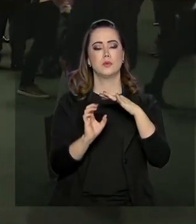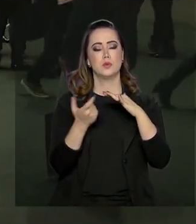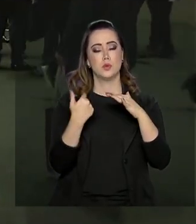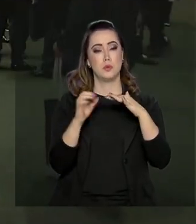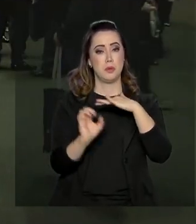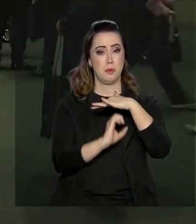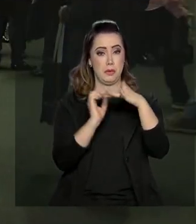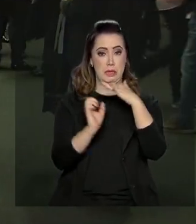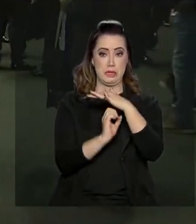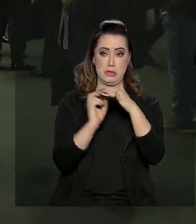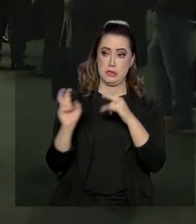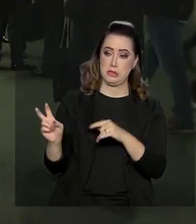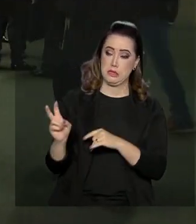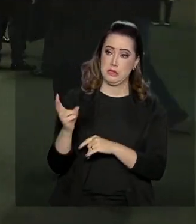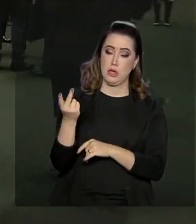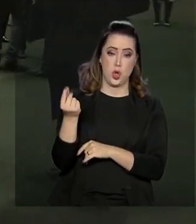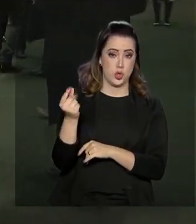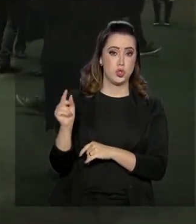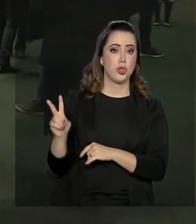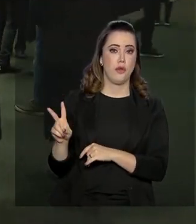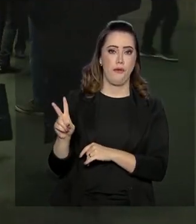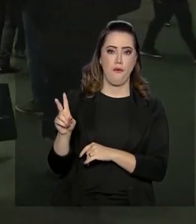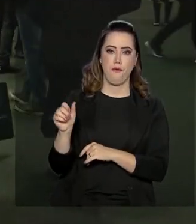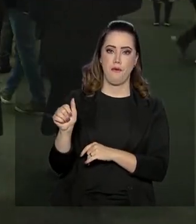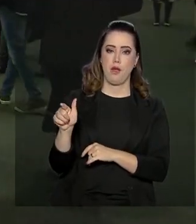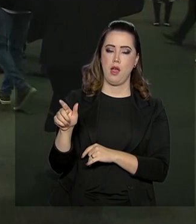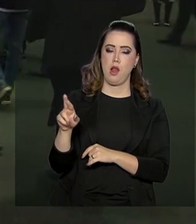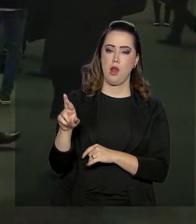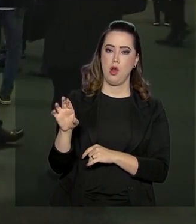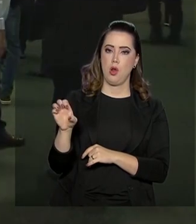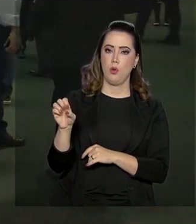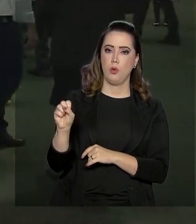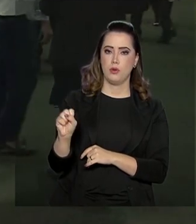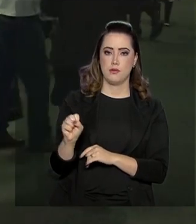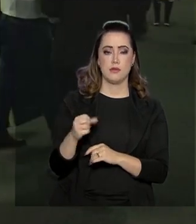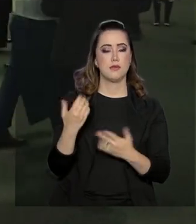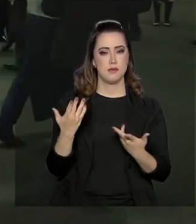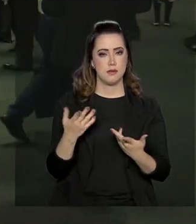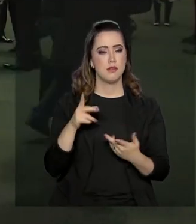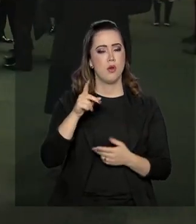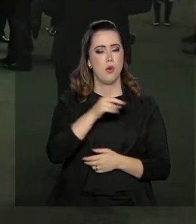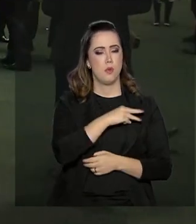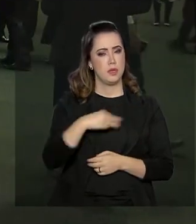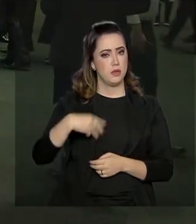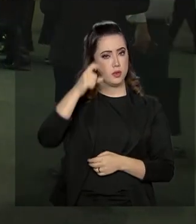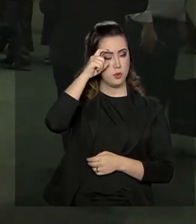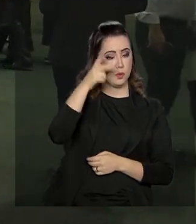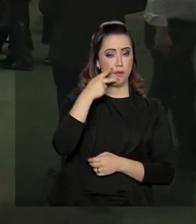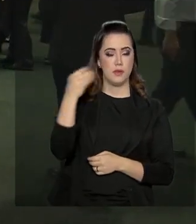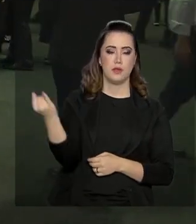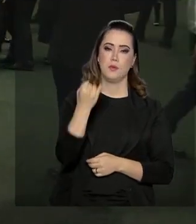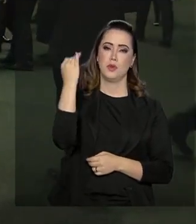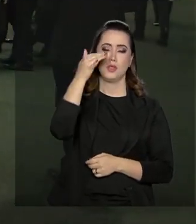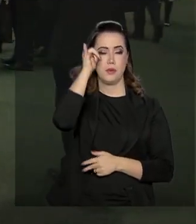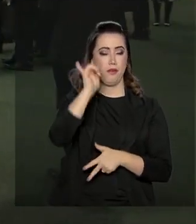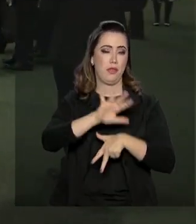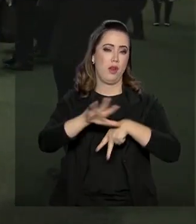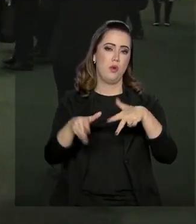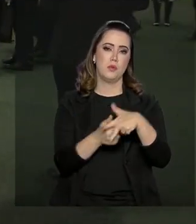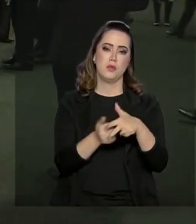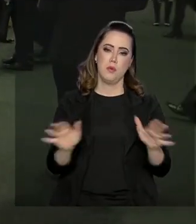valores. Moro irá falar sobre a importância do combate à corrupção para a promoção do